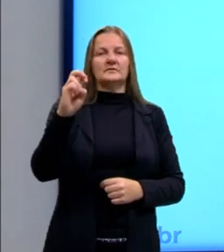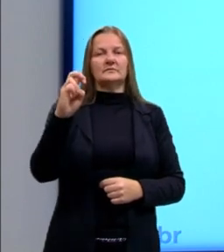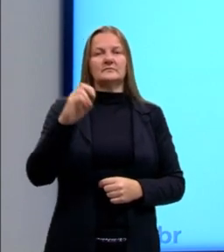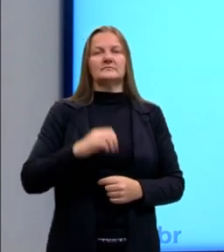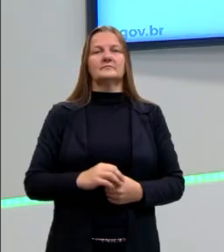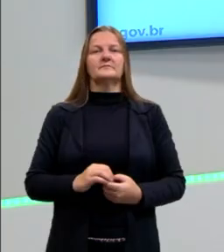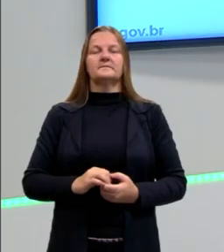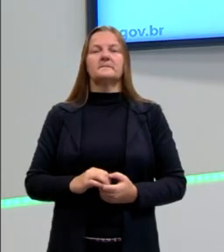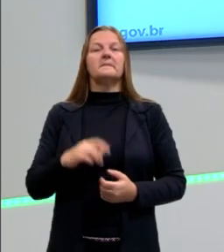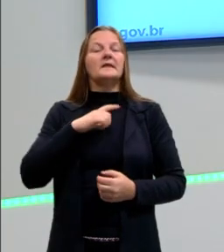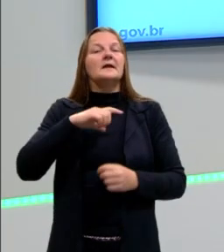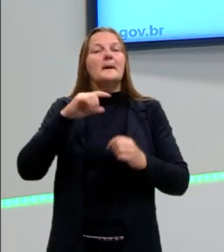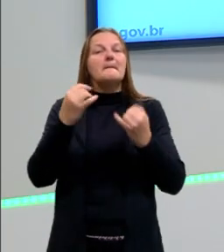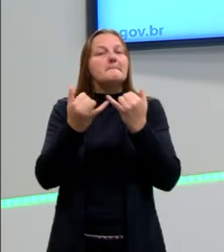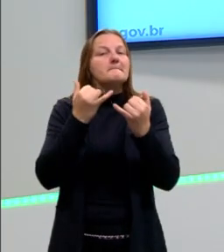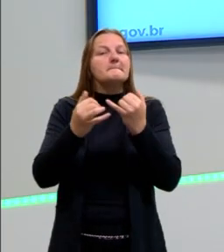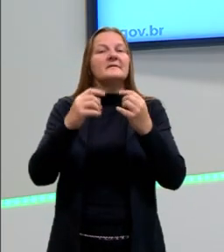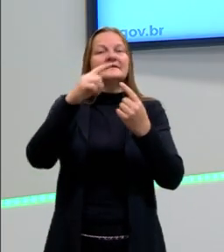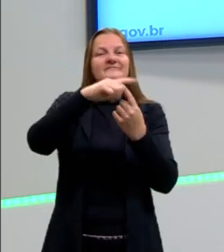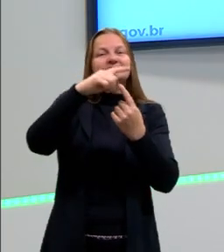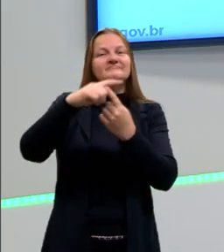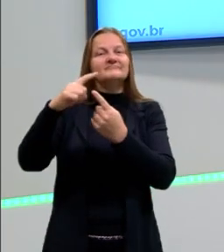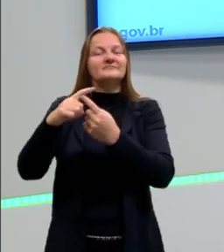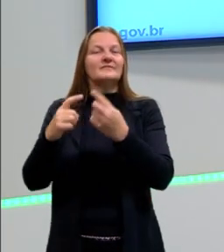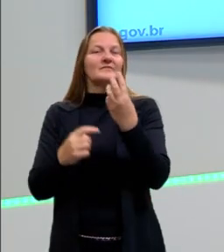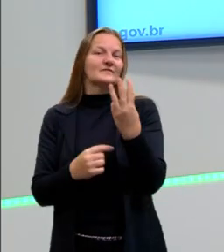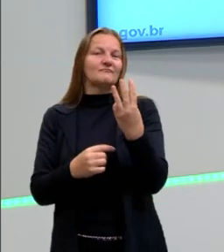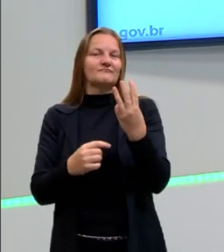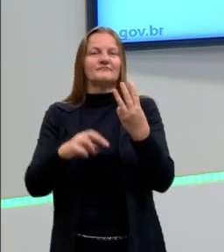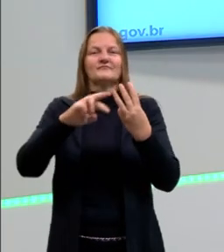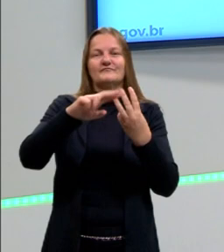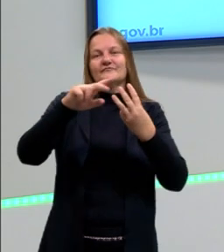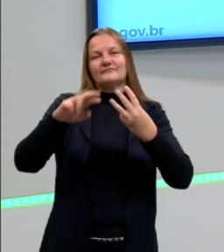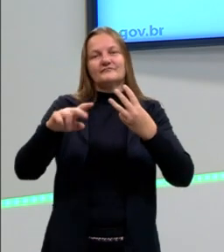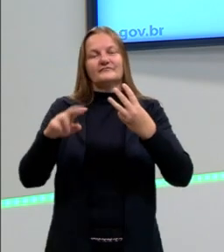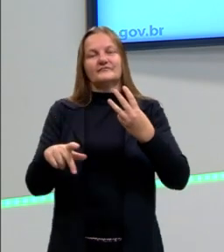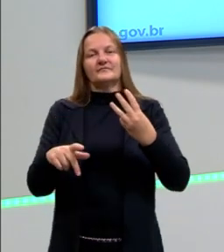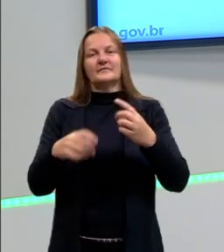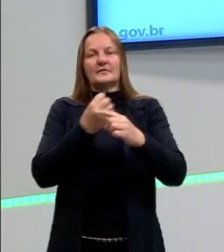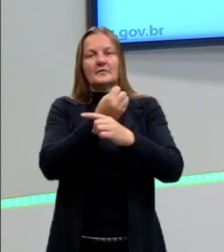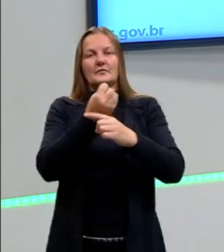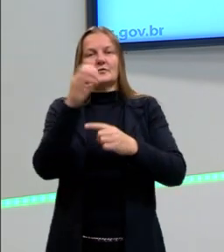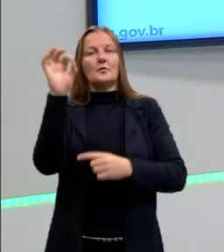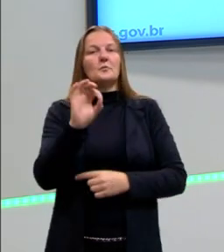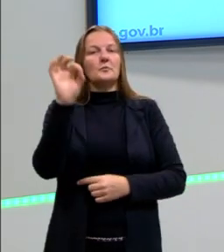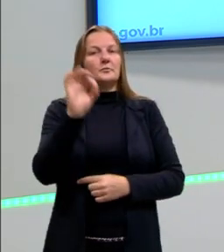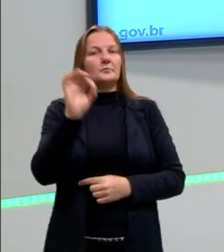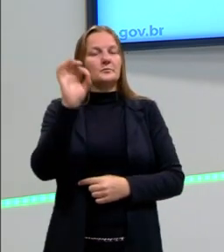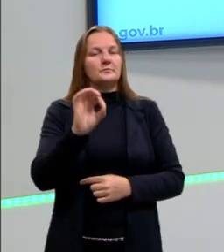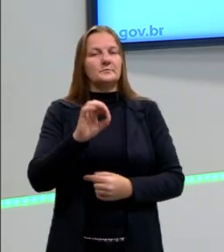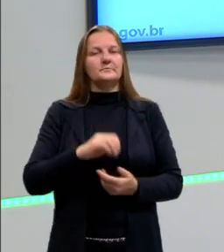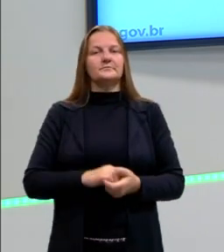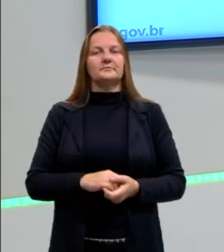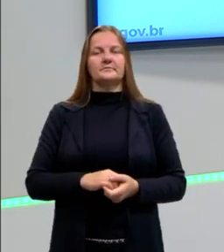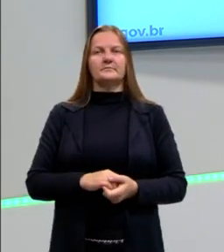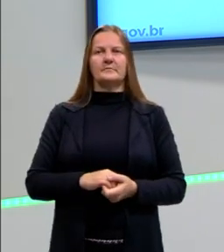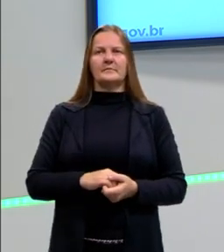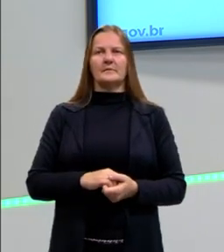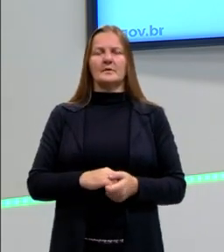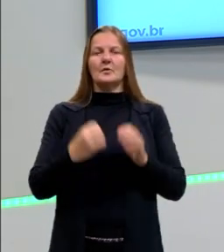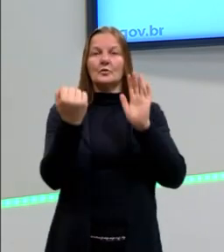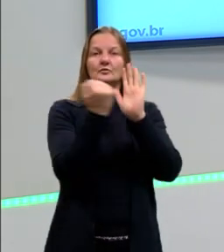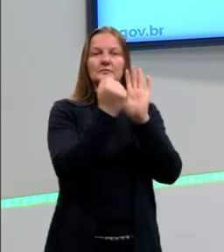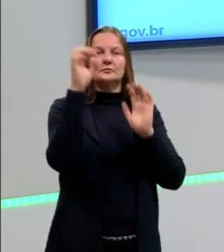Então nós temos as três formas de representação de uma porcentagem. A forma ali com o porcento, com o